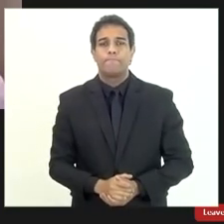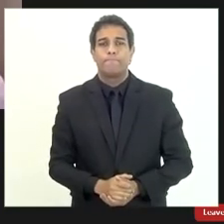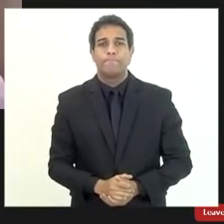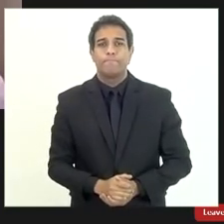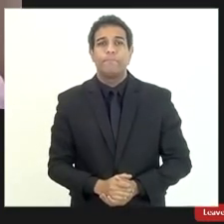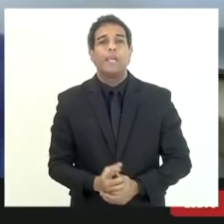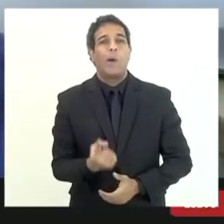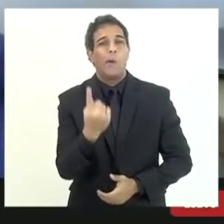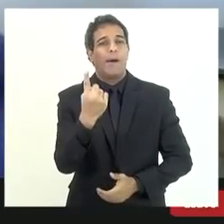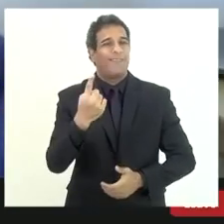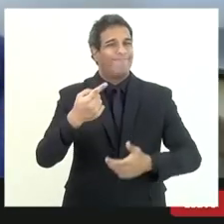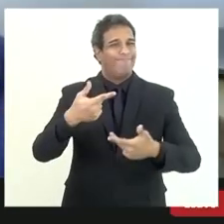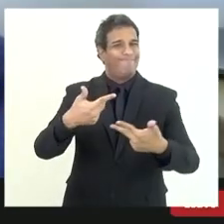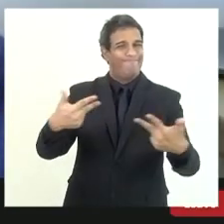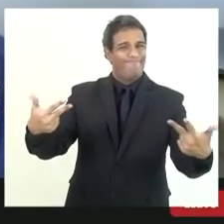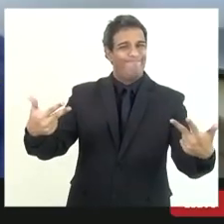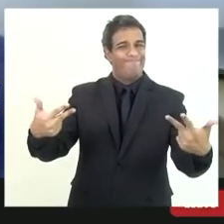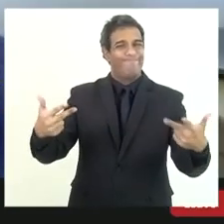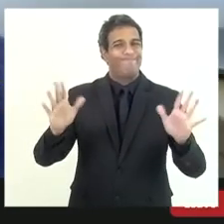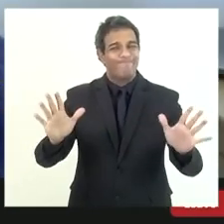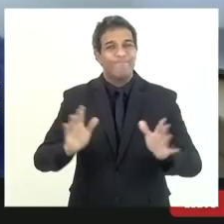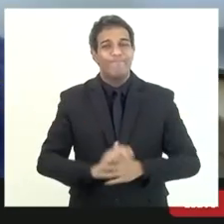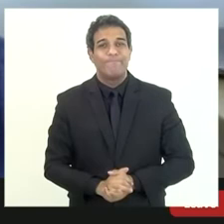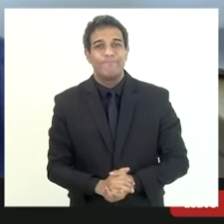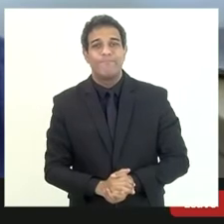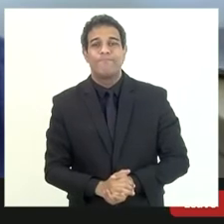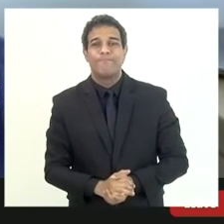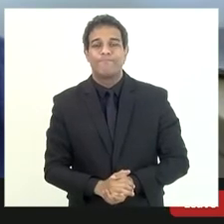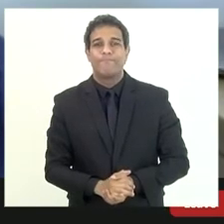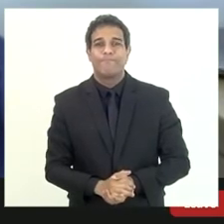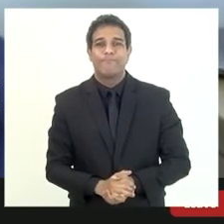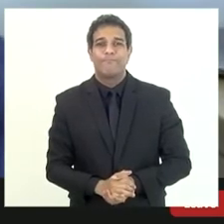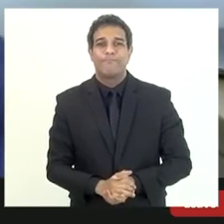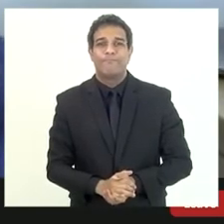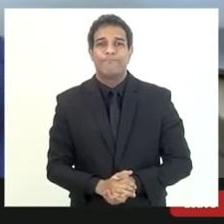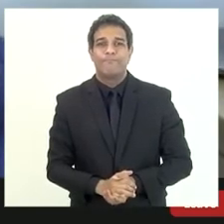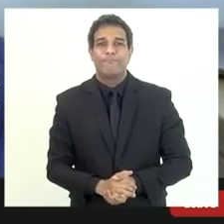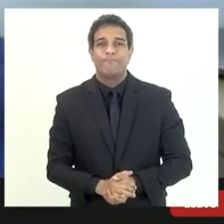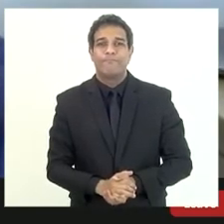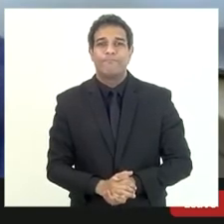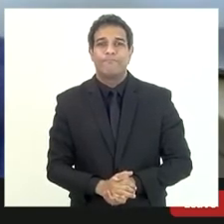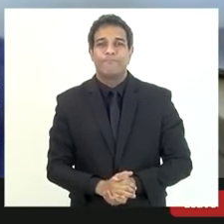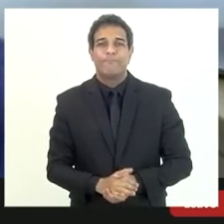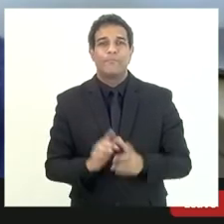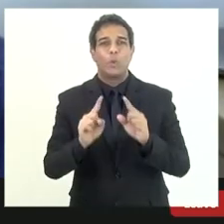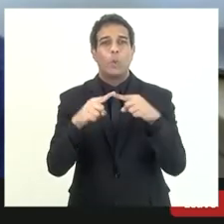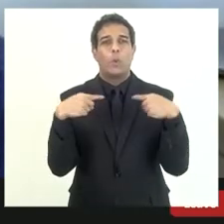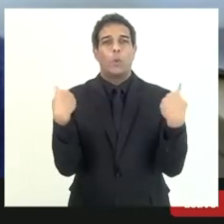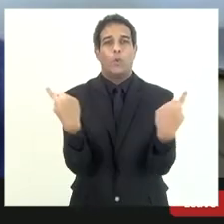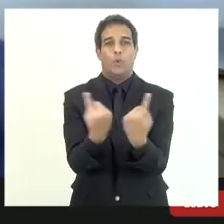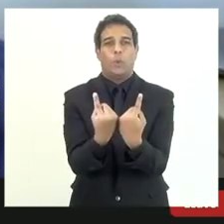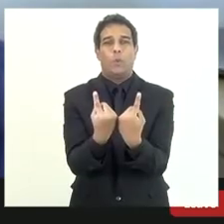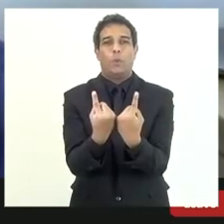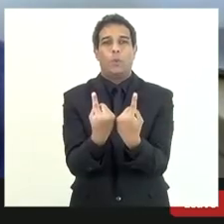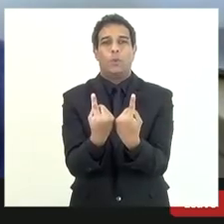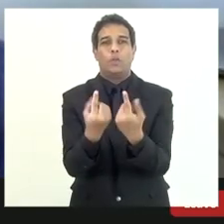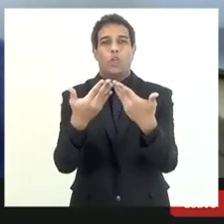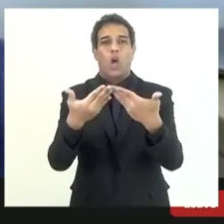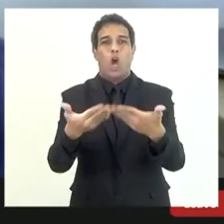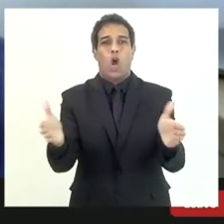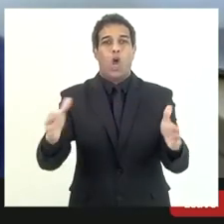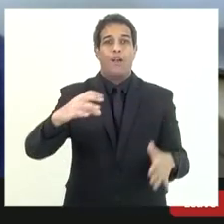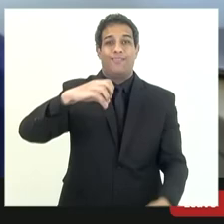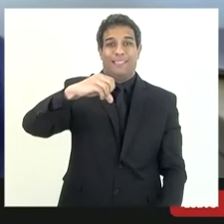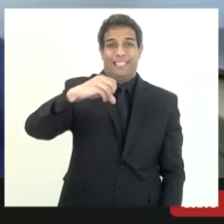isto eu em relação a reunião que abri às nove